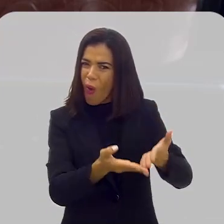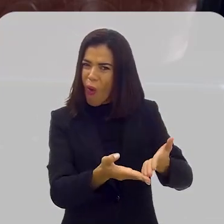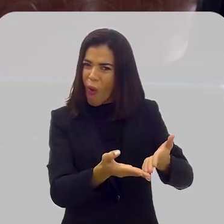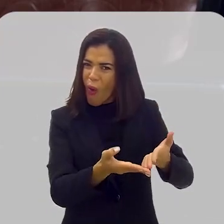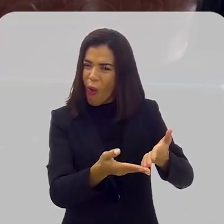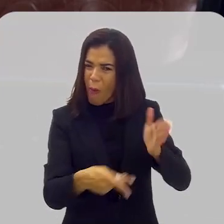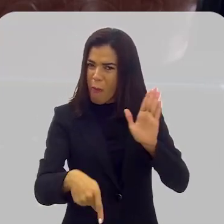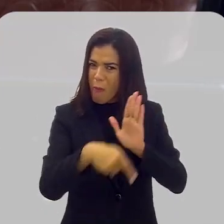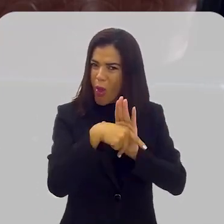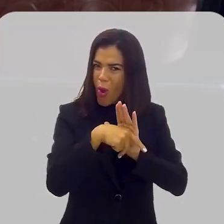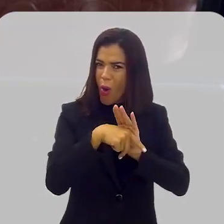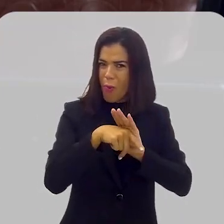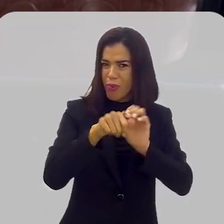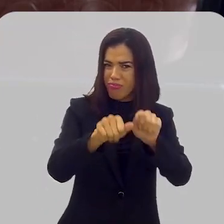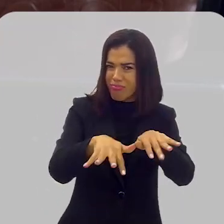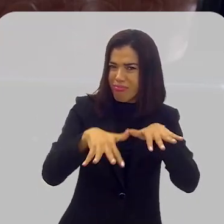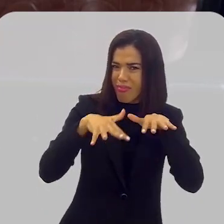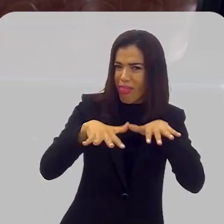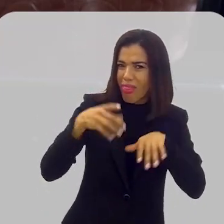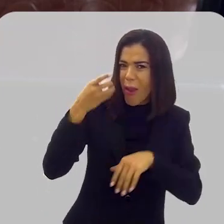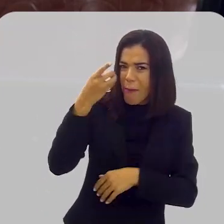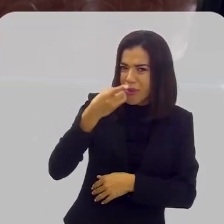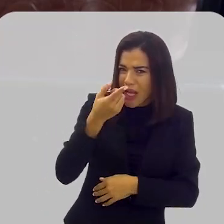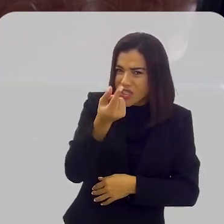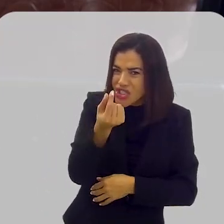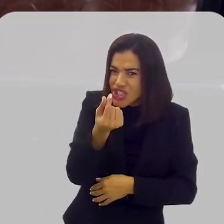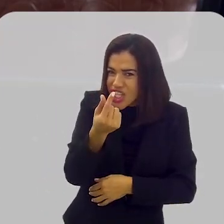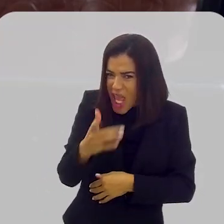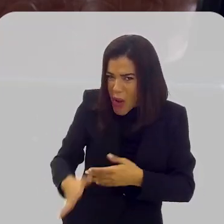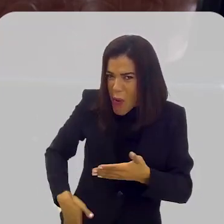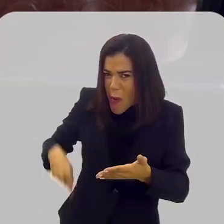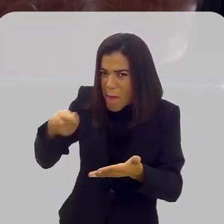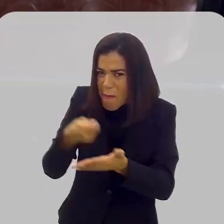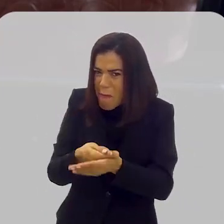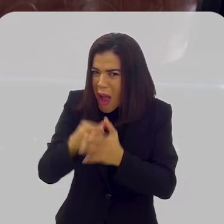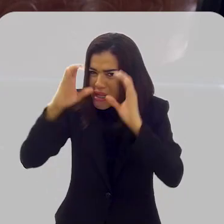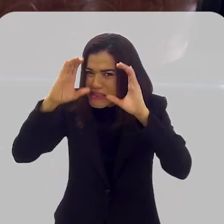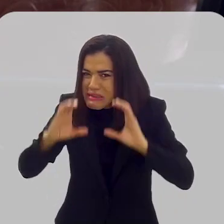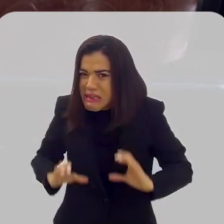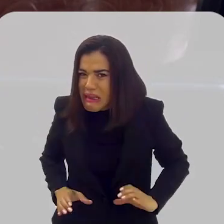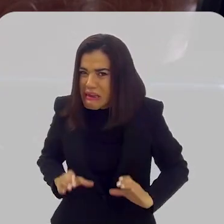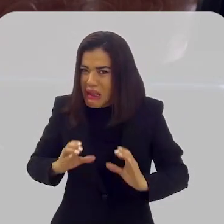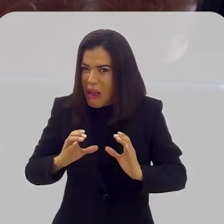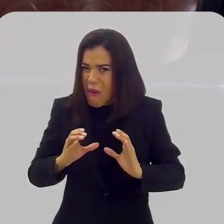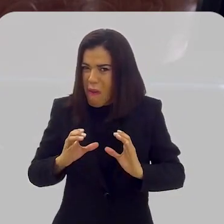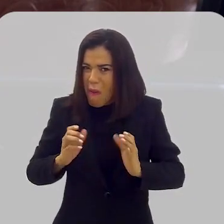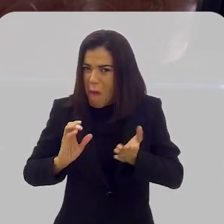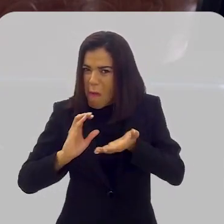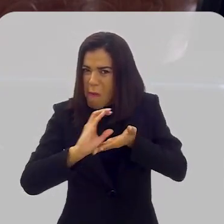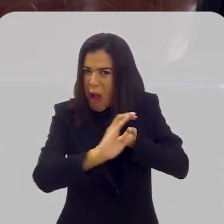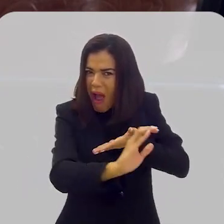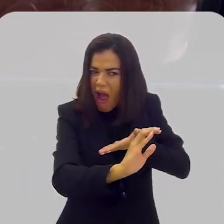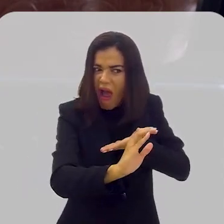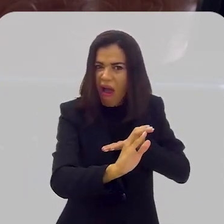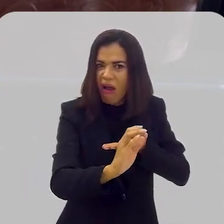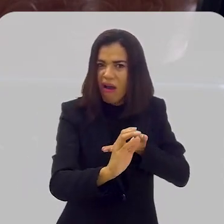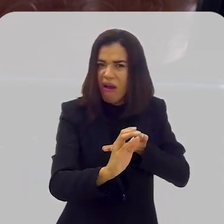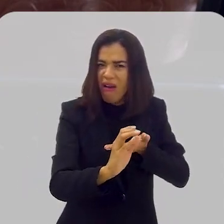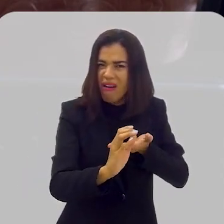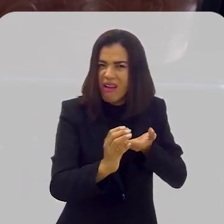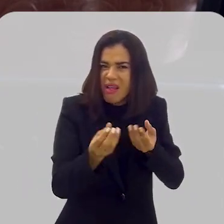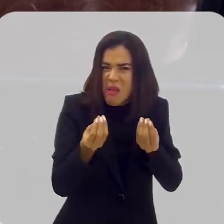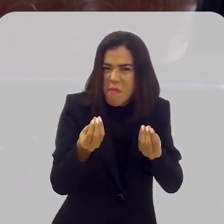carro da Câmara dos Deputados, custeado pelo contribuente, pelos cidadãos e cidadãs,